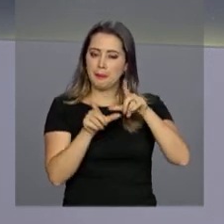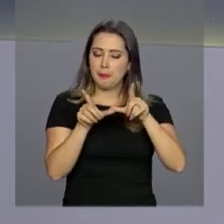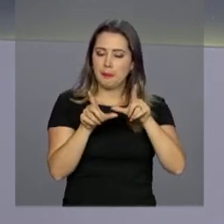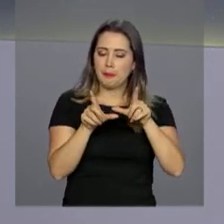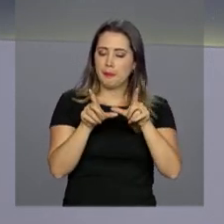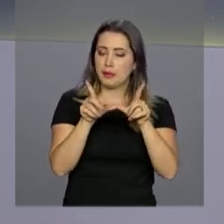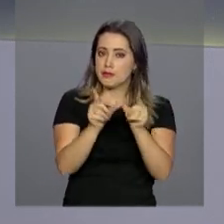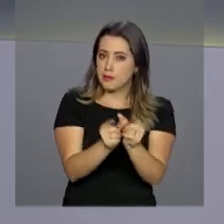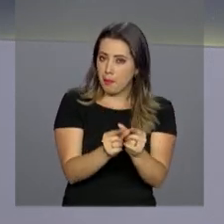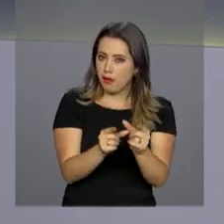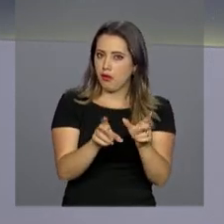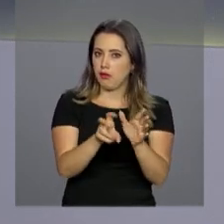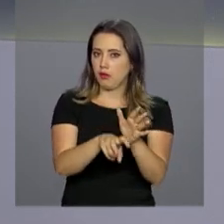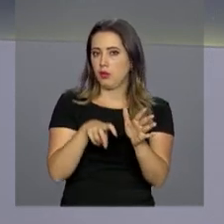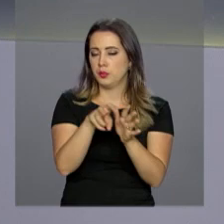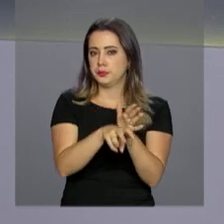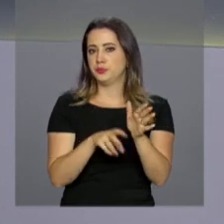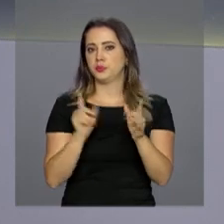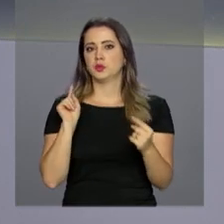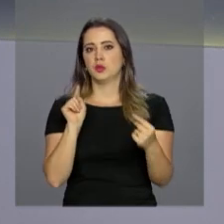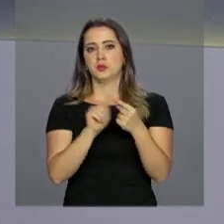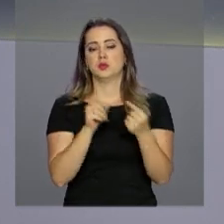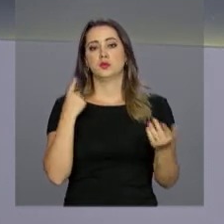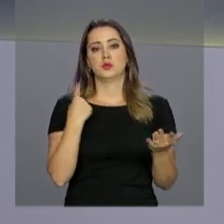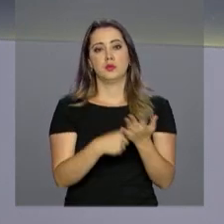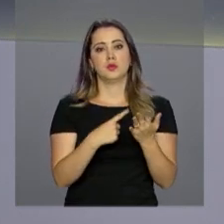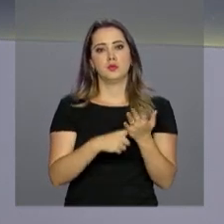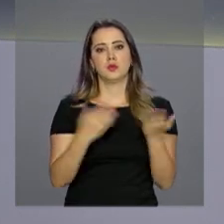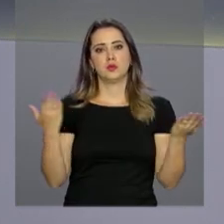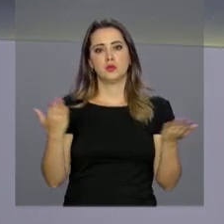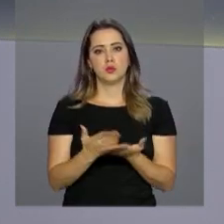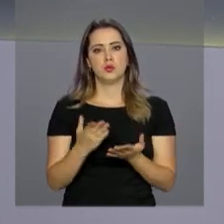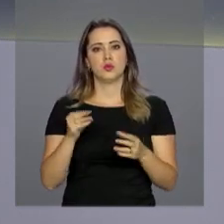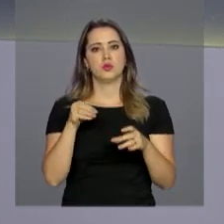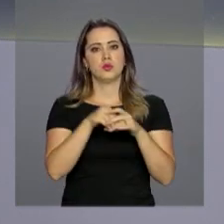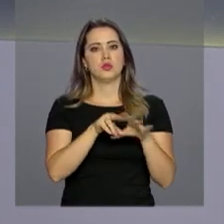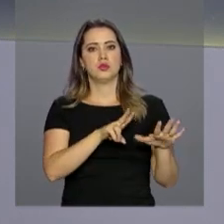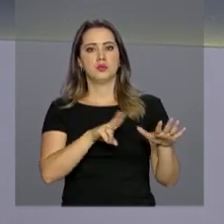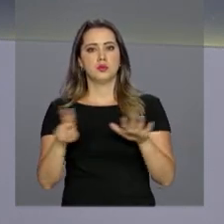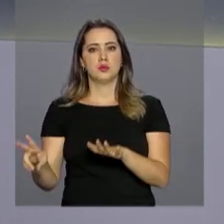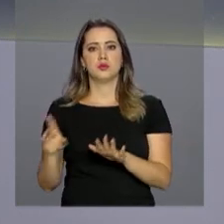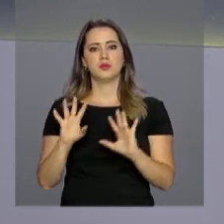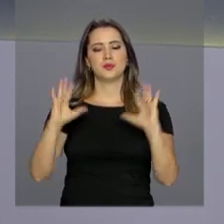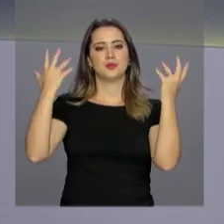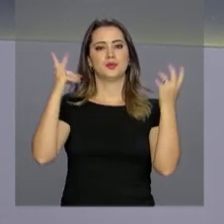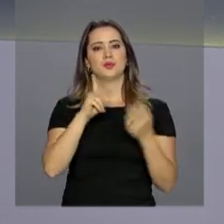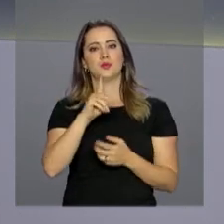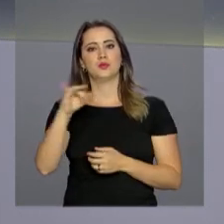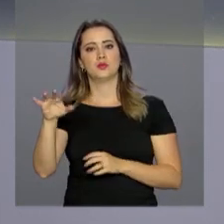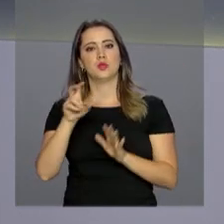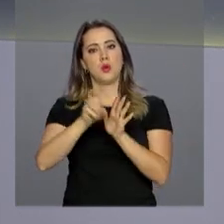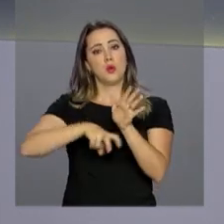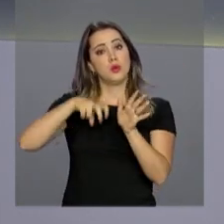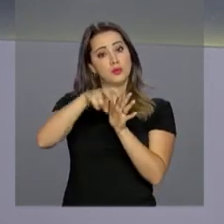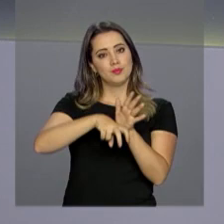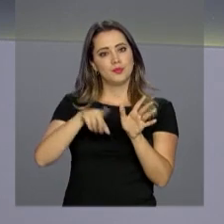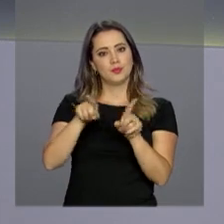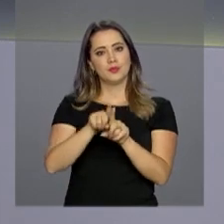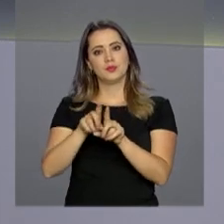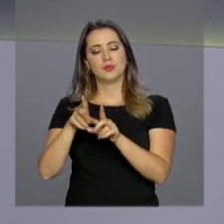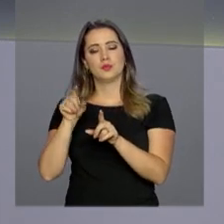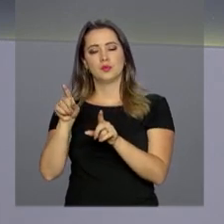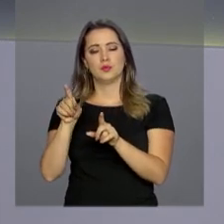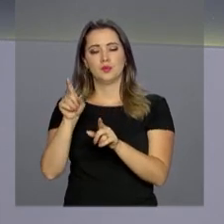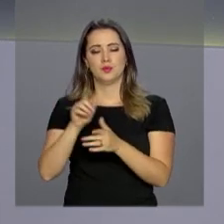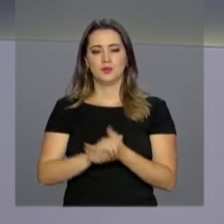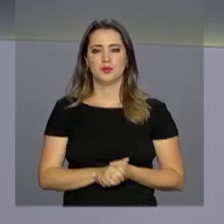pequenos empreendimentos rurais. Essa é a meta de um acordo firmado hoje, dentro da semana em que se comemoram os dias do produtor rural e do